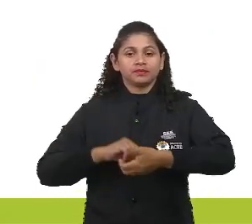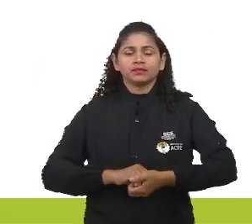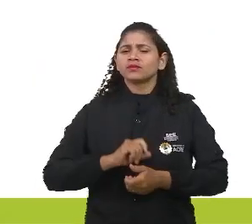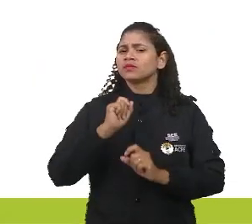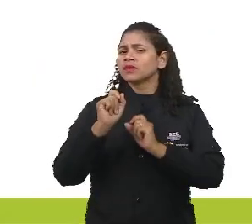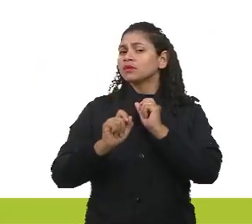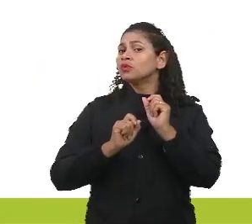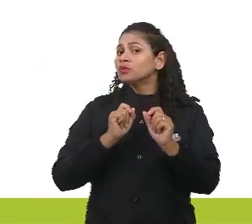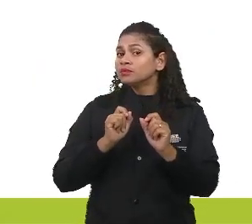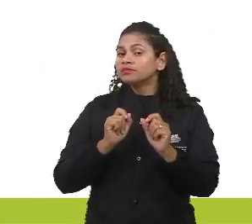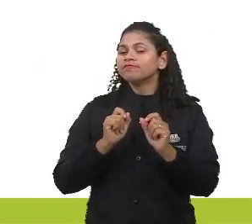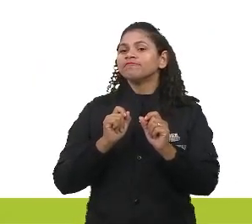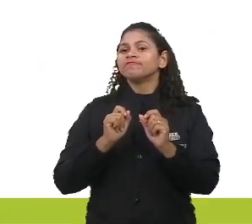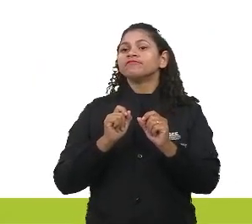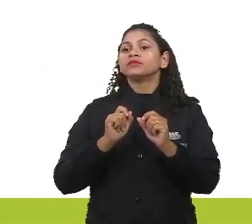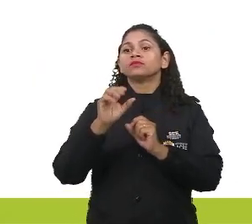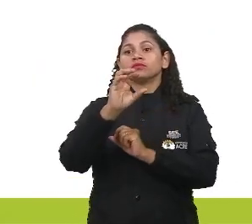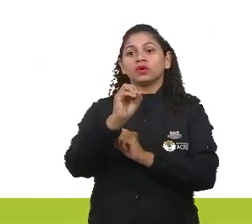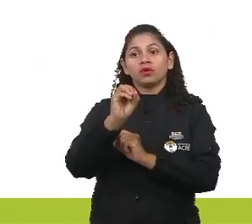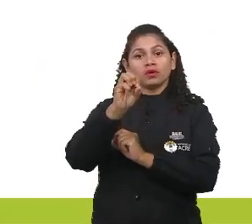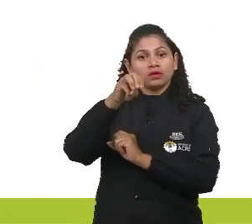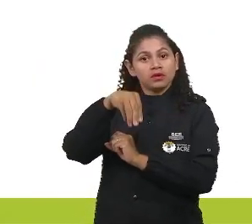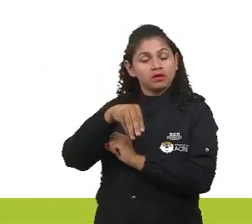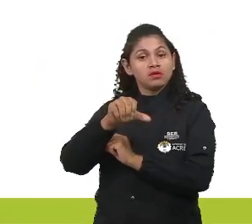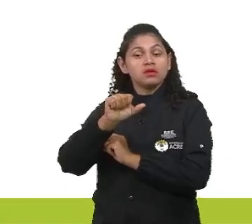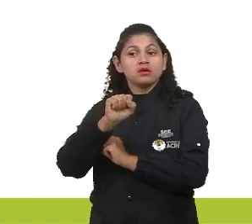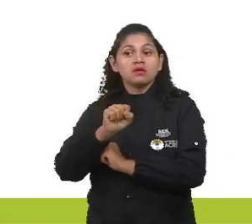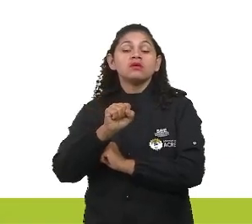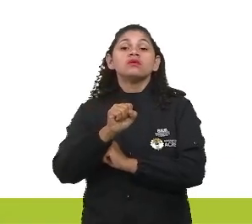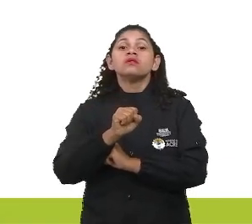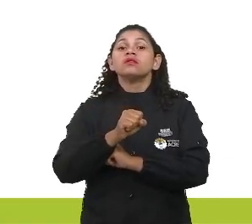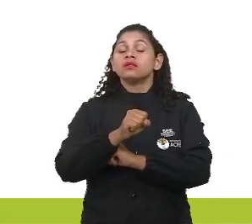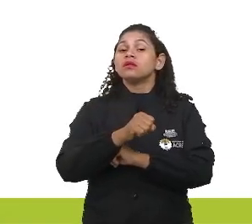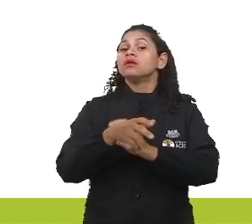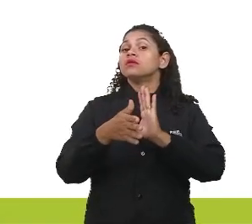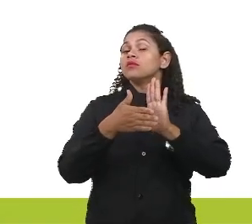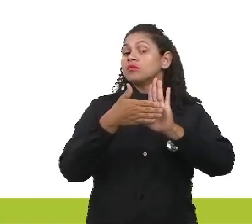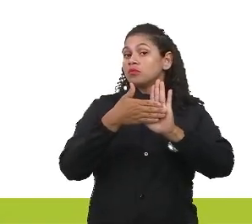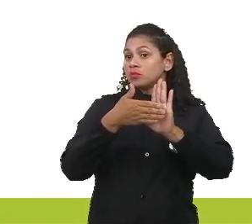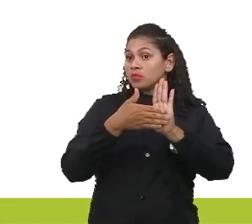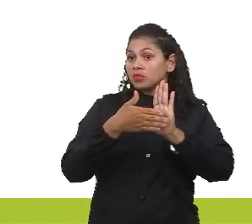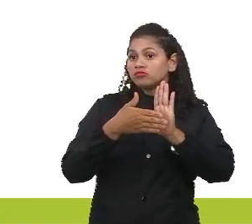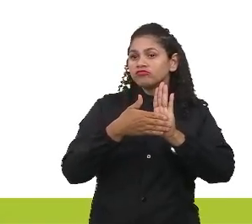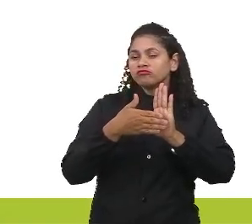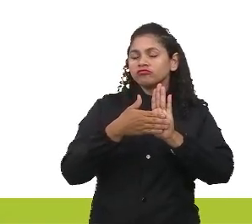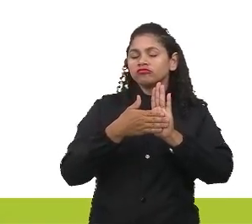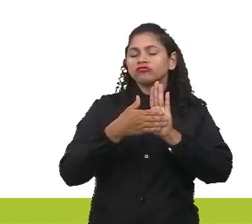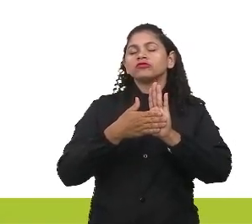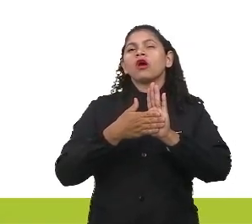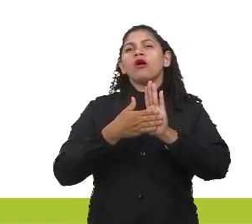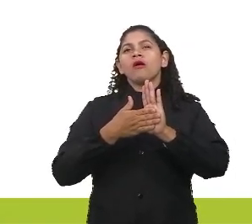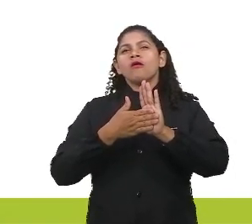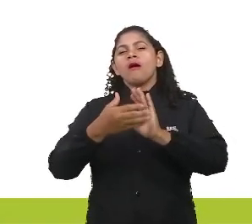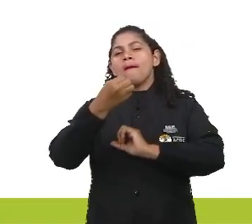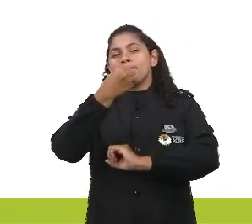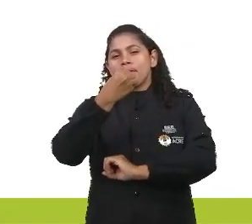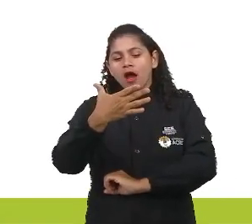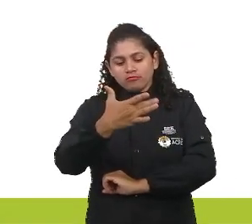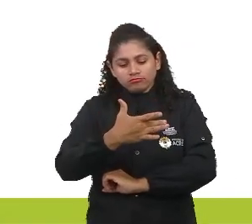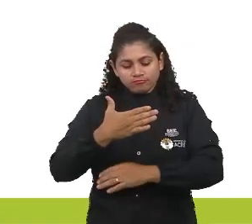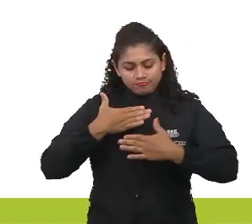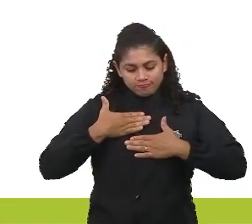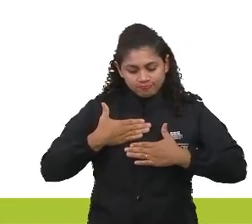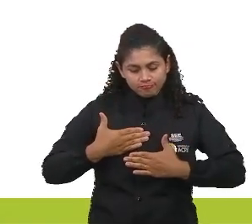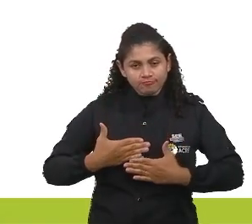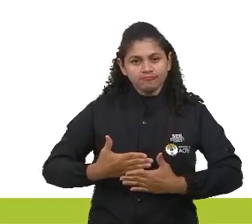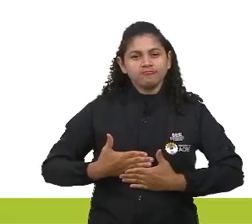que é saúde? A Organização Mundial da Saúde, OMS, definiu saúde como um estado de completo bem-estar físico, mental e social,